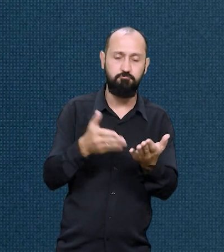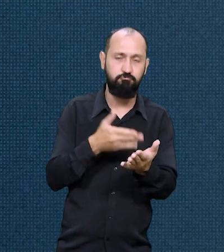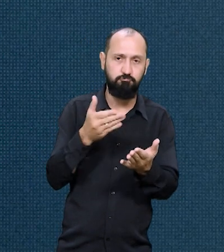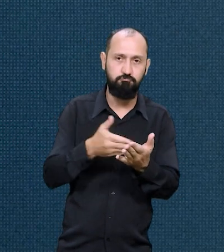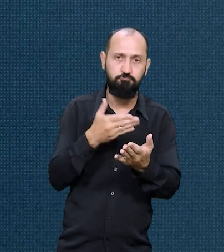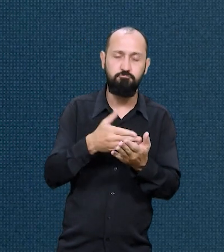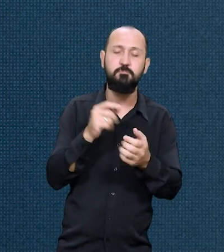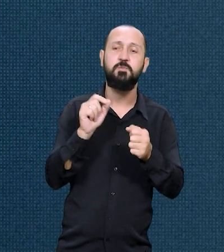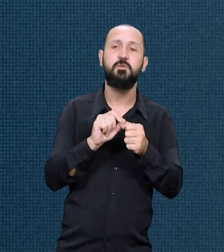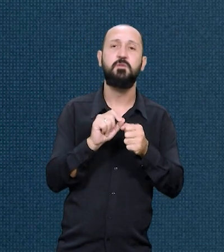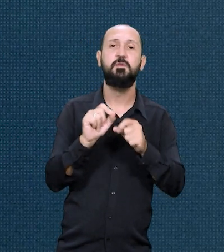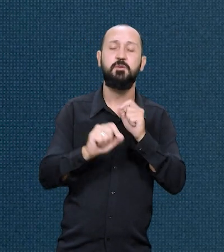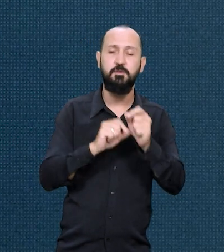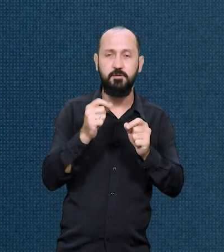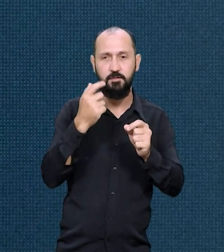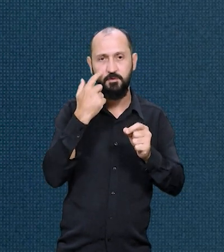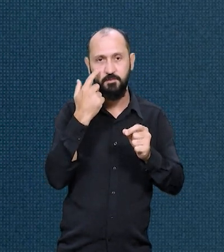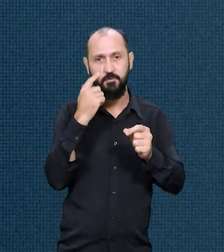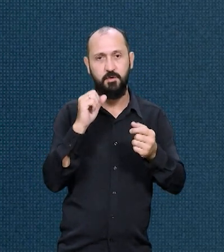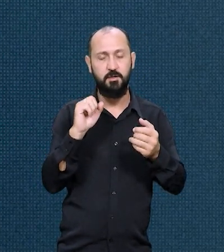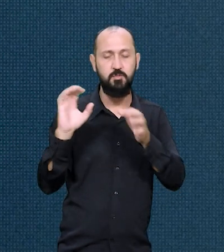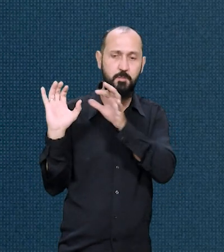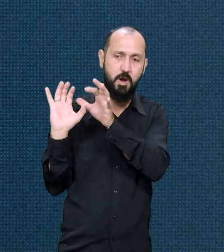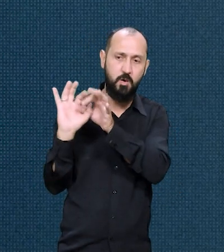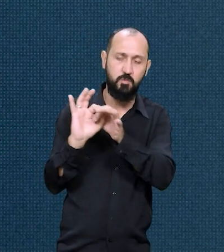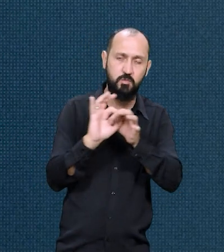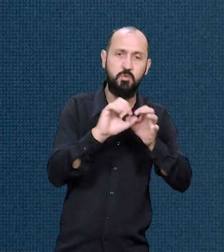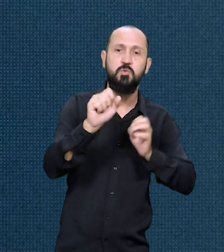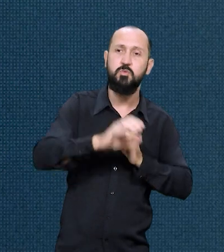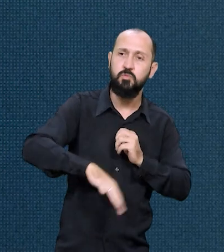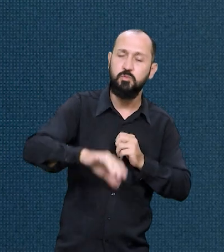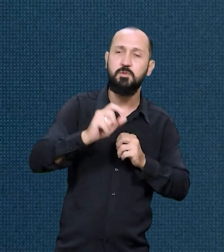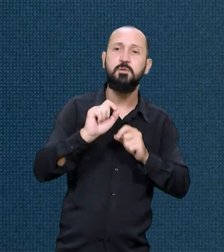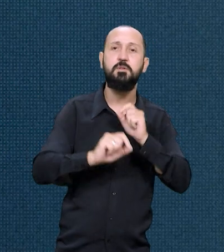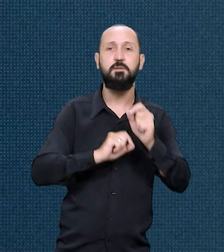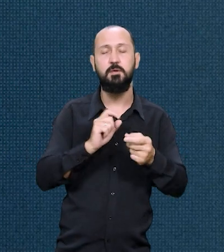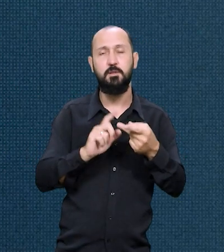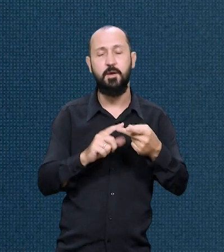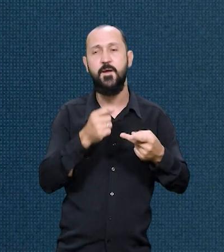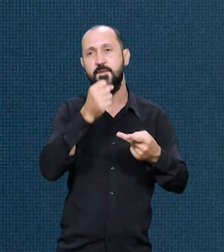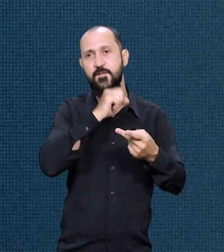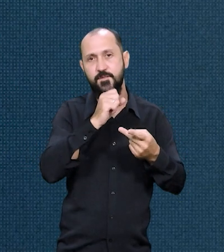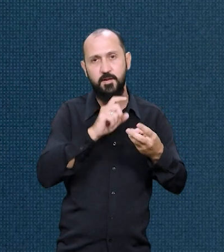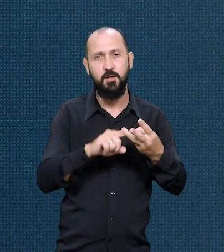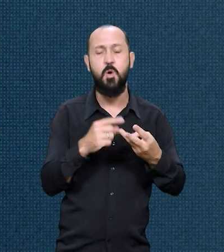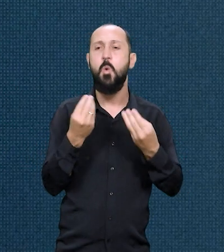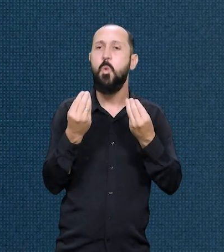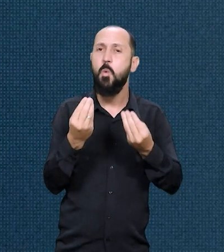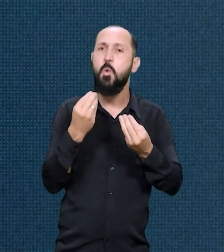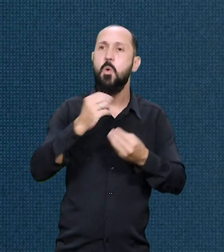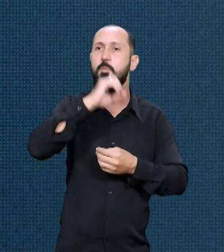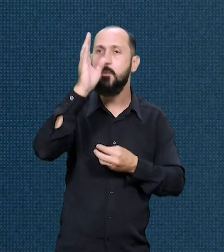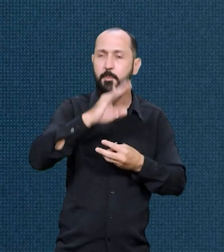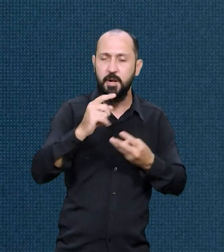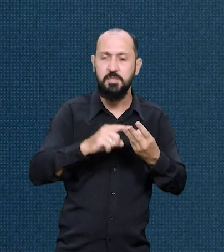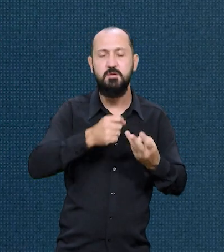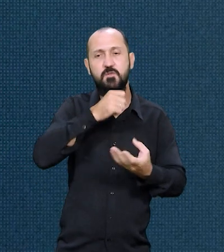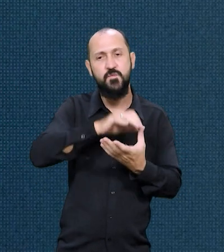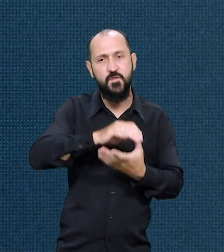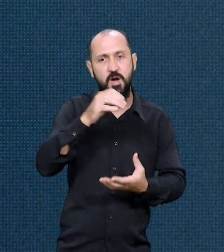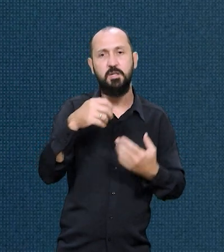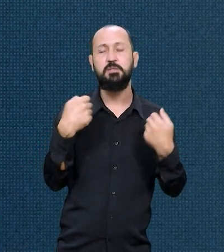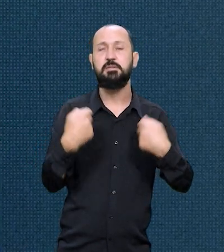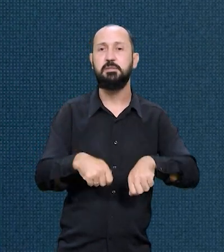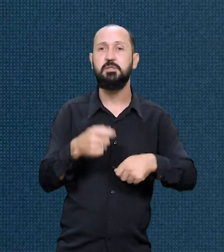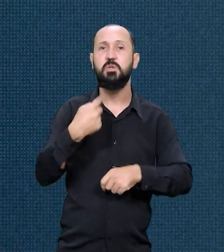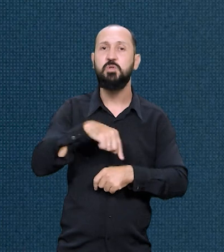uma cartilha que faz uma contextualização social do que é o envelhecimento, de como o Brasil envelhece,